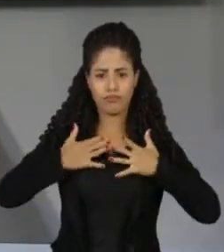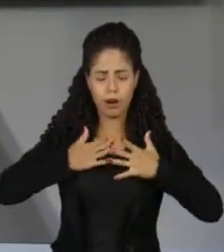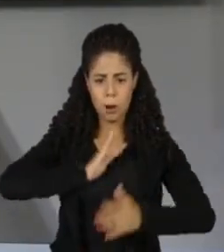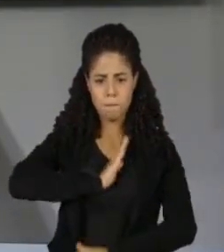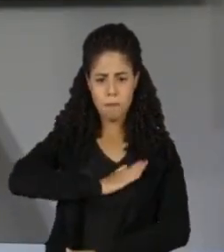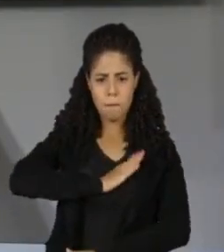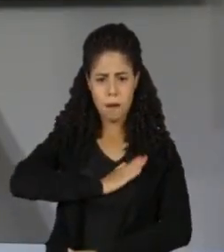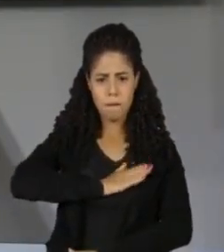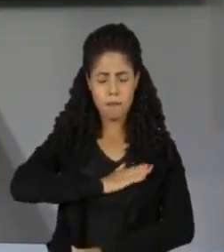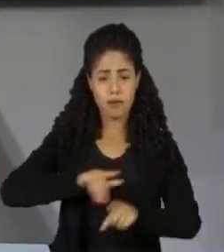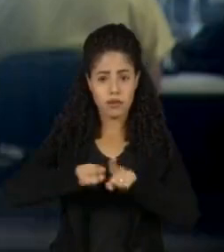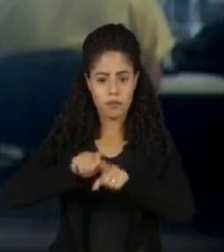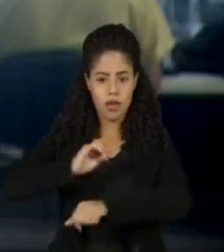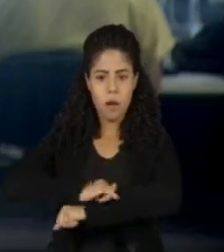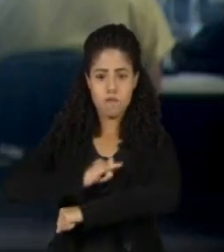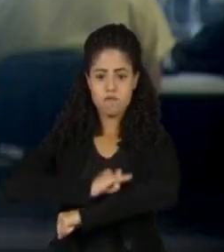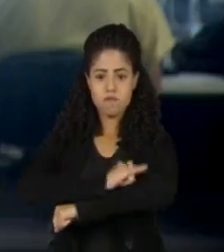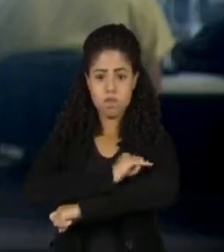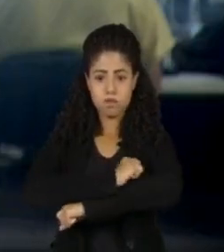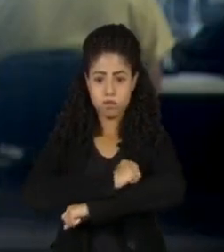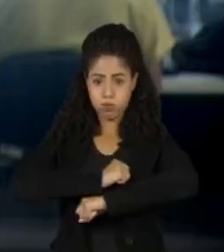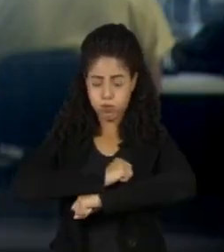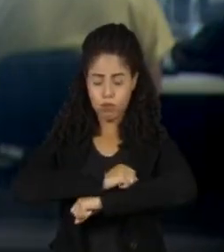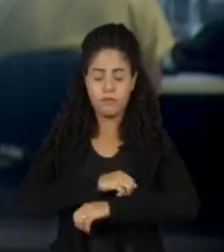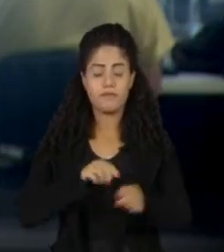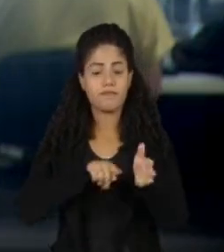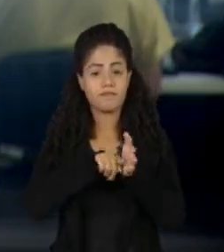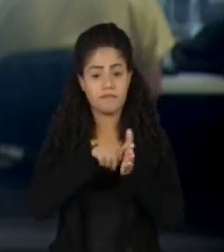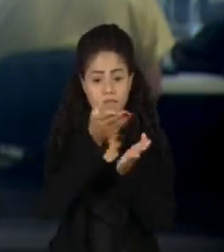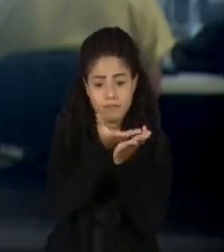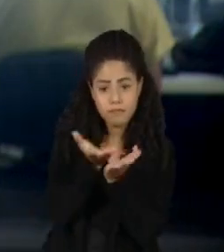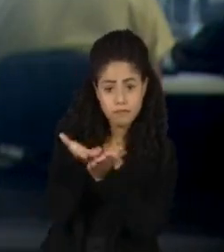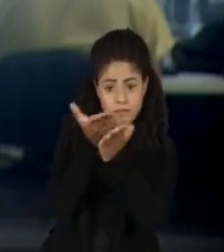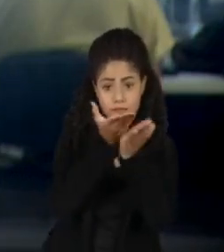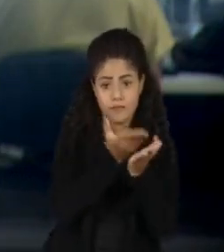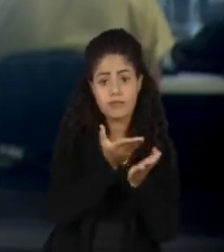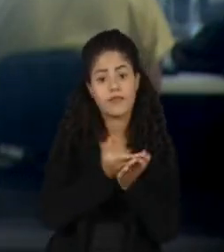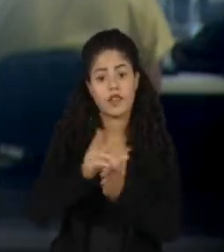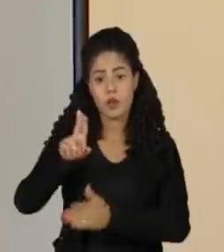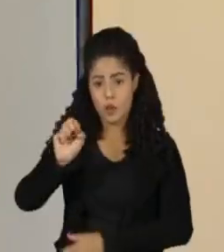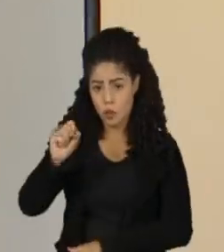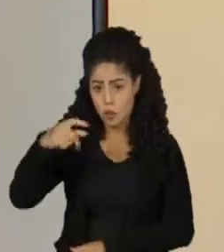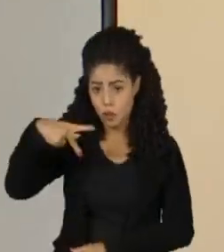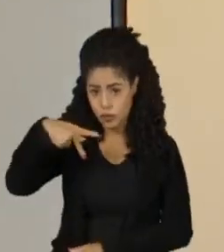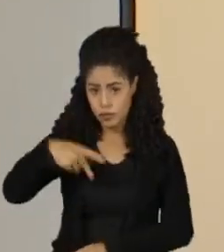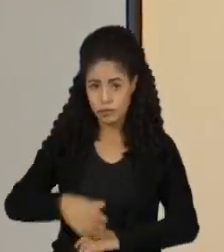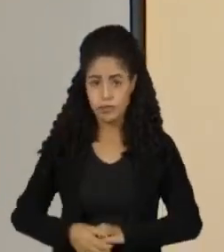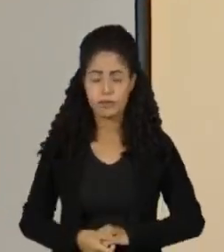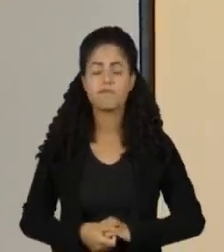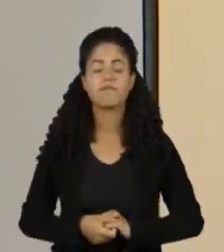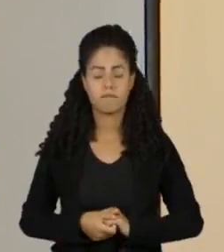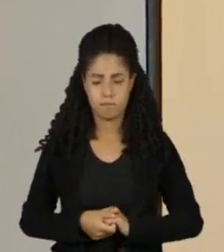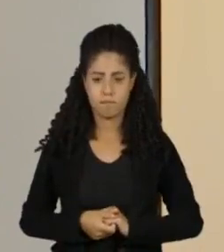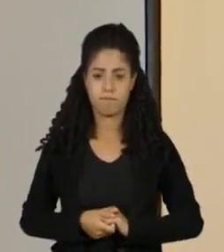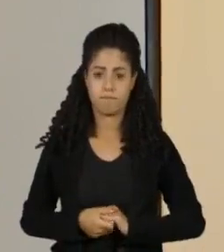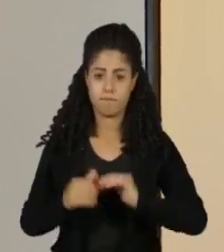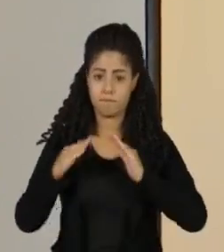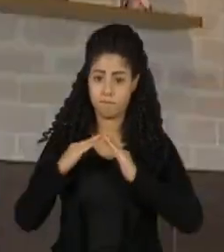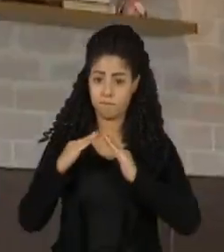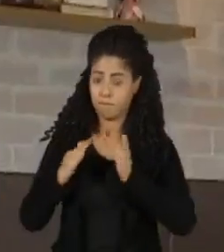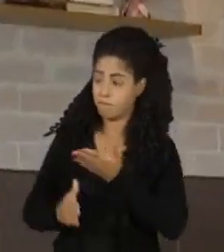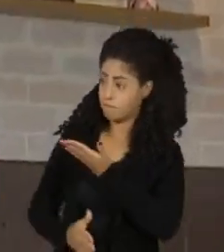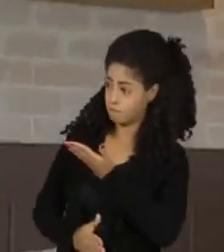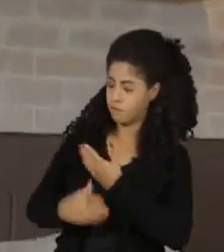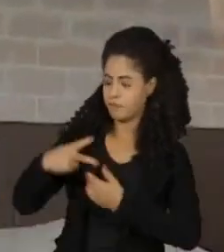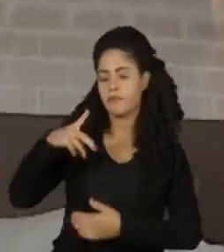do coração e a obesidade. Foi o que revelou um estudo feito na Universidade de São Paulo. Na casa da Daniela,